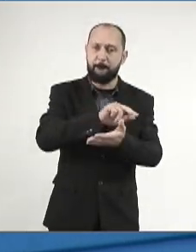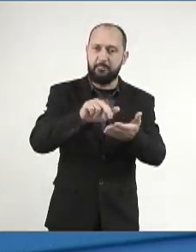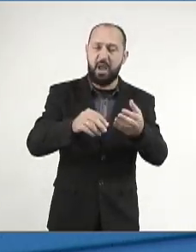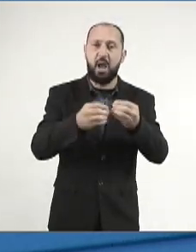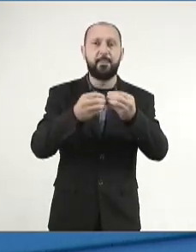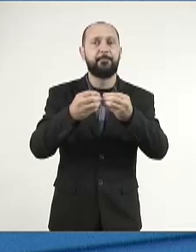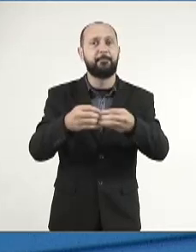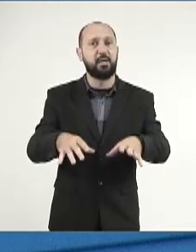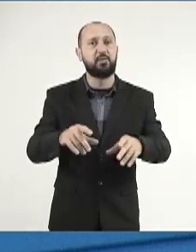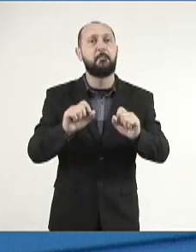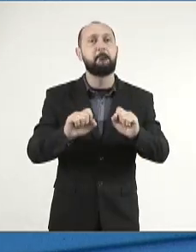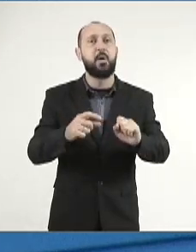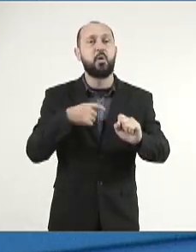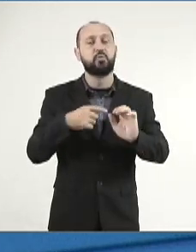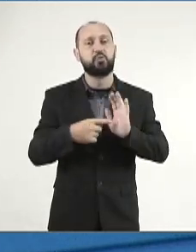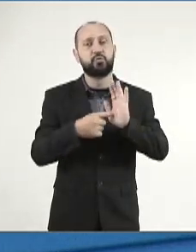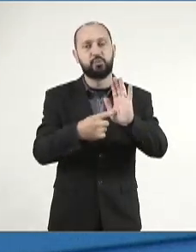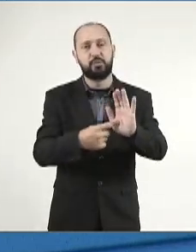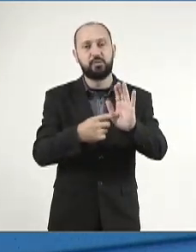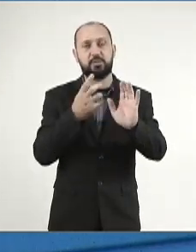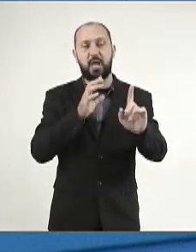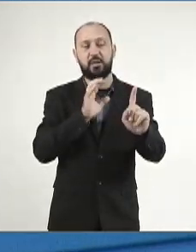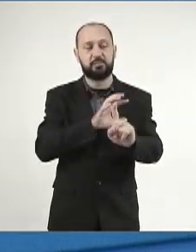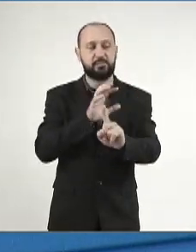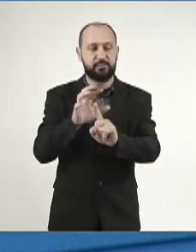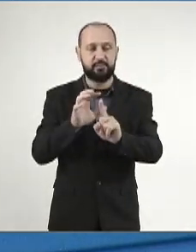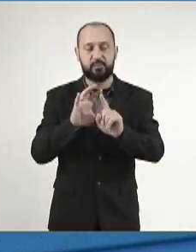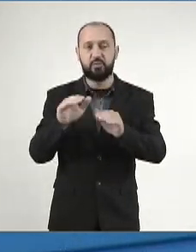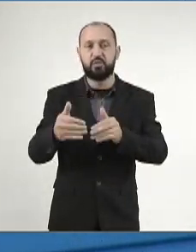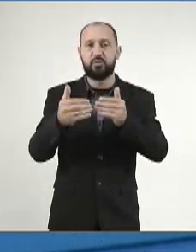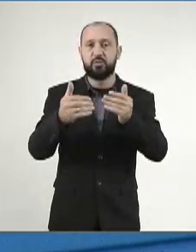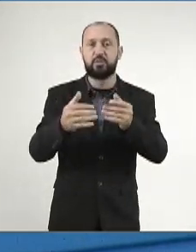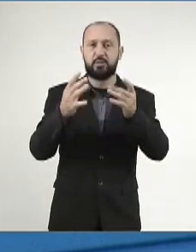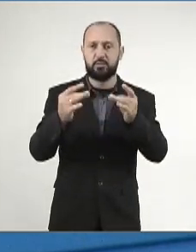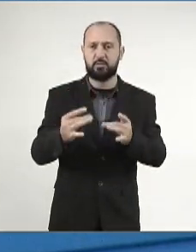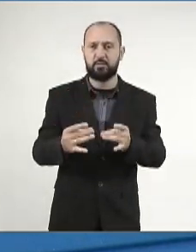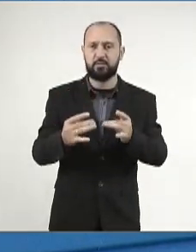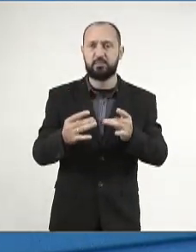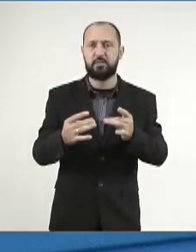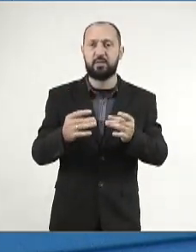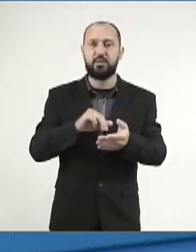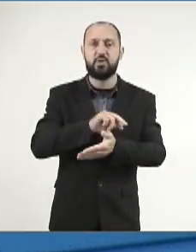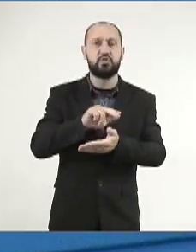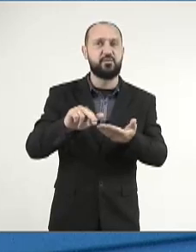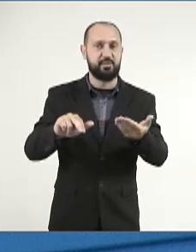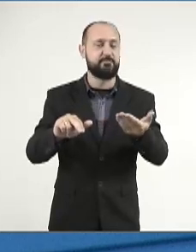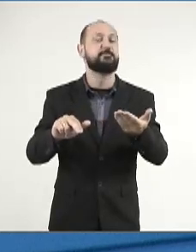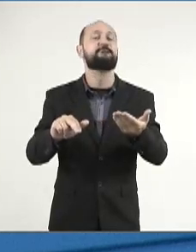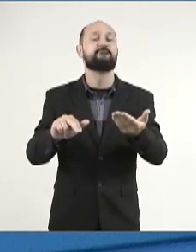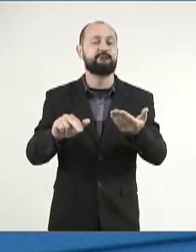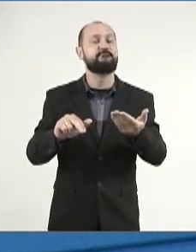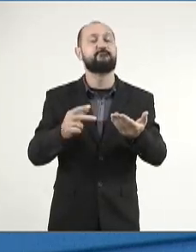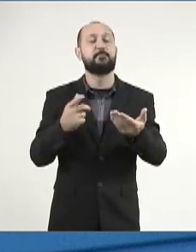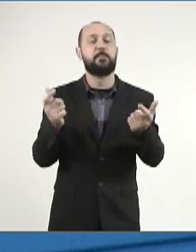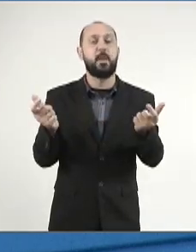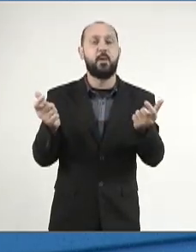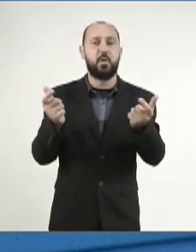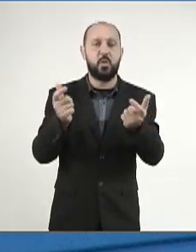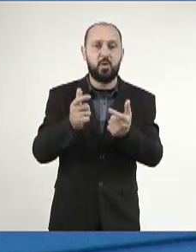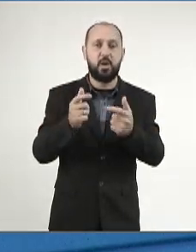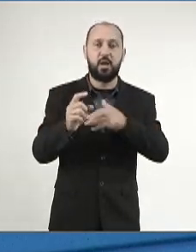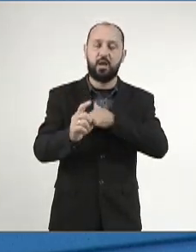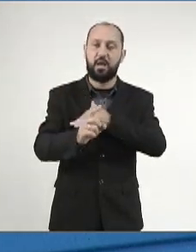prejuízos, podem ser destacados os impactos diretos nos elementos da biodiversidade, com redução dos